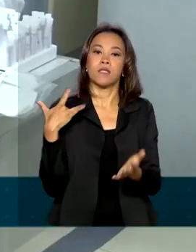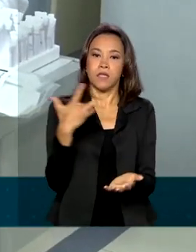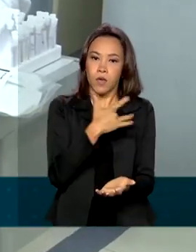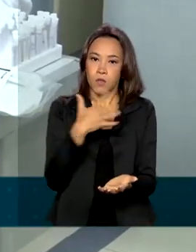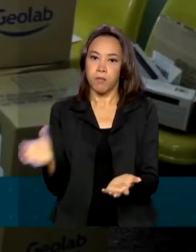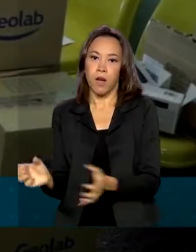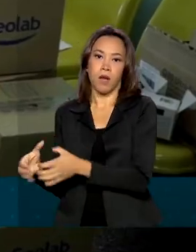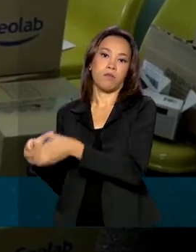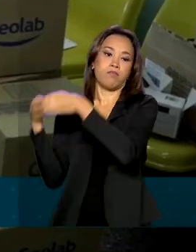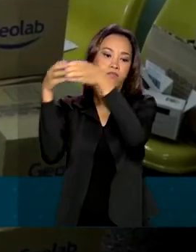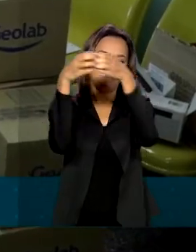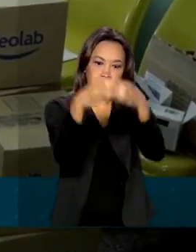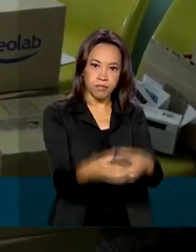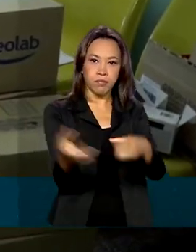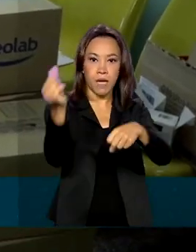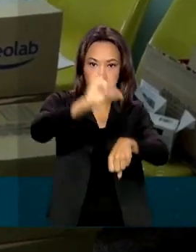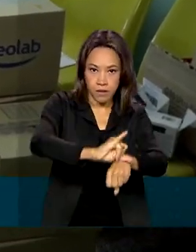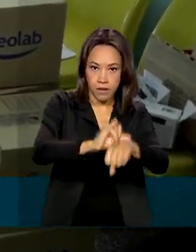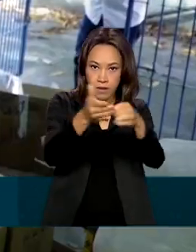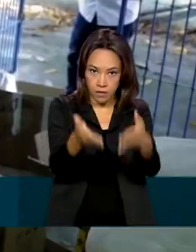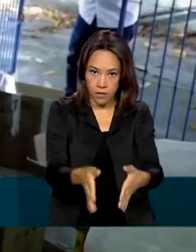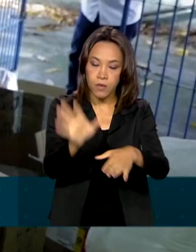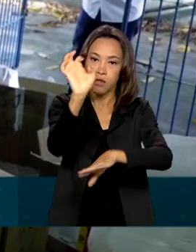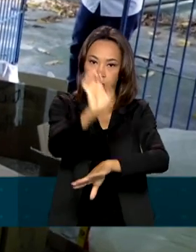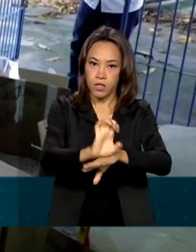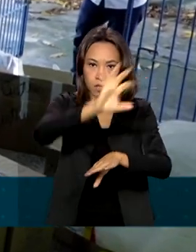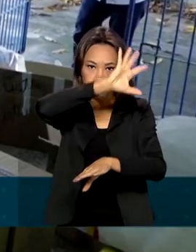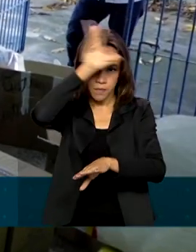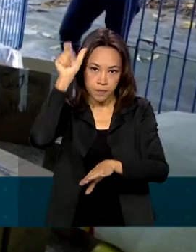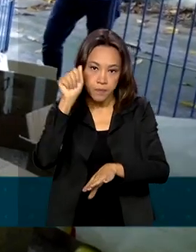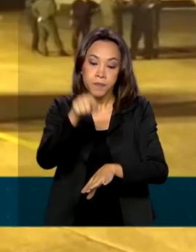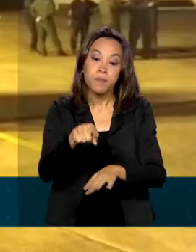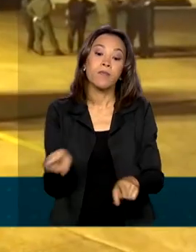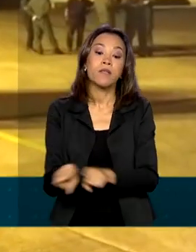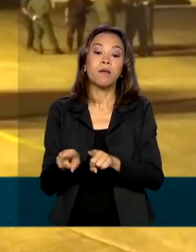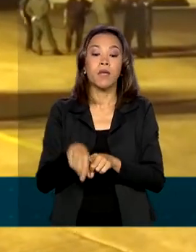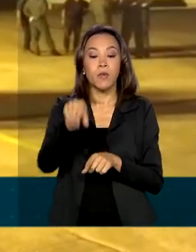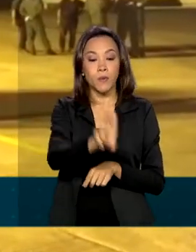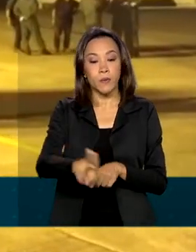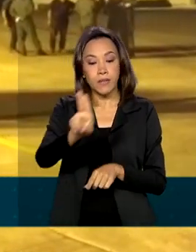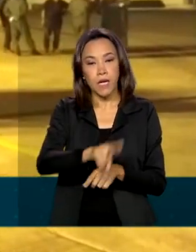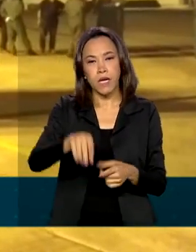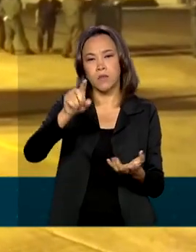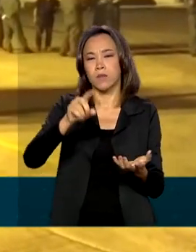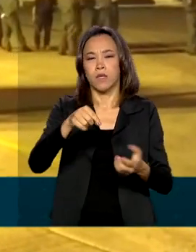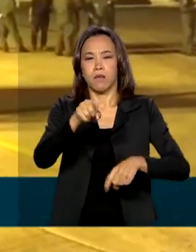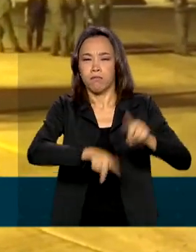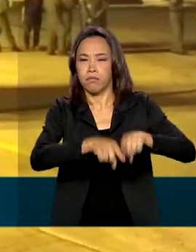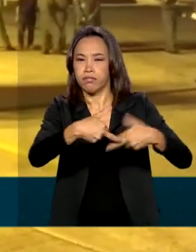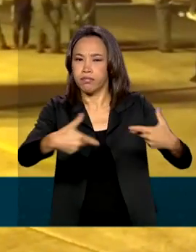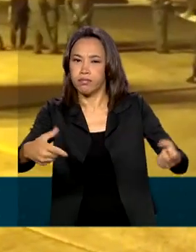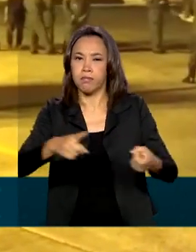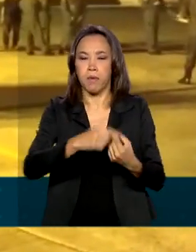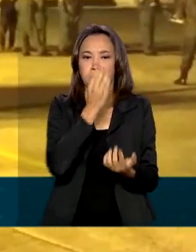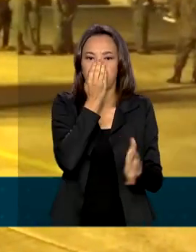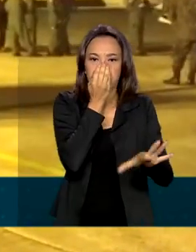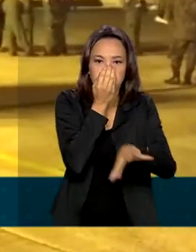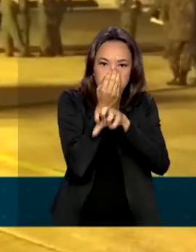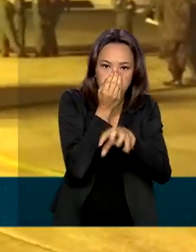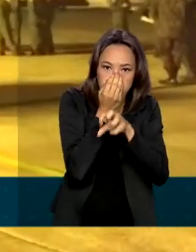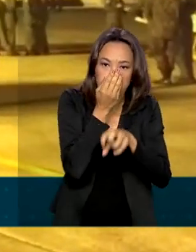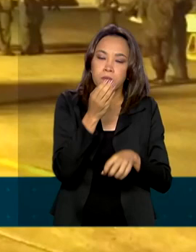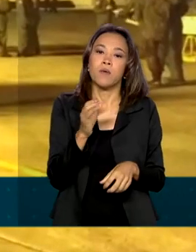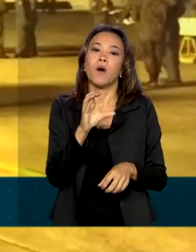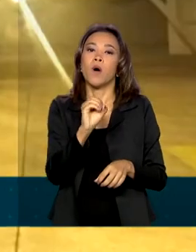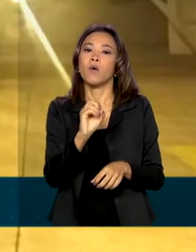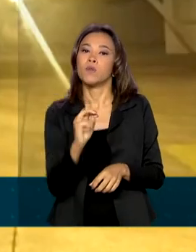Manaus. Com a ajuda da Força Aérea, equipamentos e insumos utilizados no tratamento da doença, como oxigênio, em